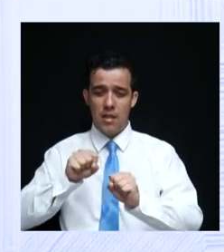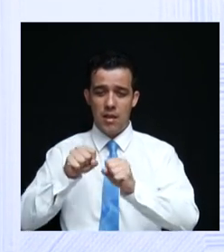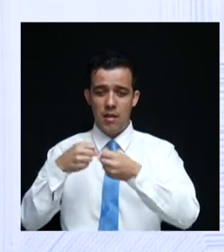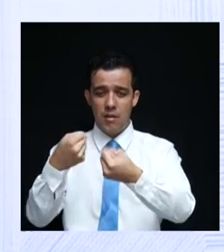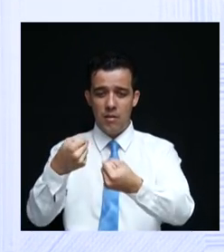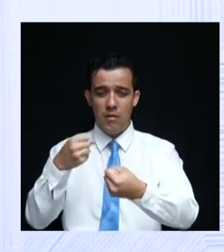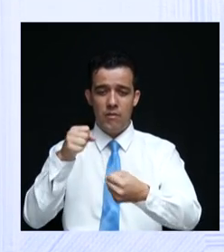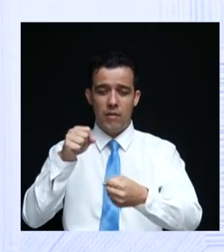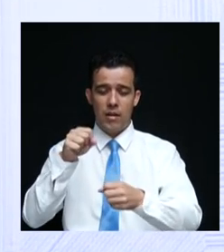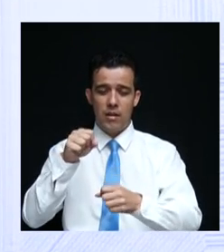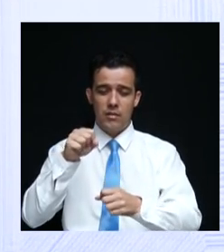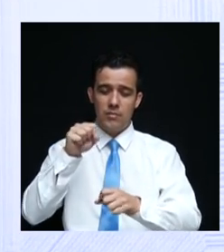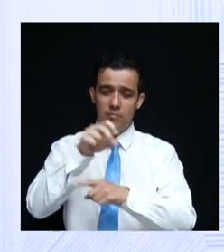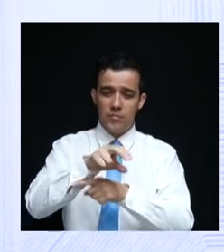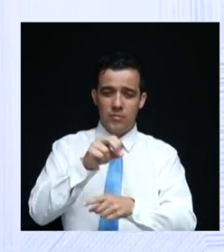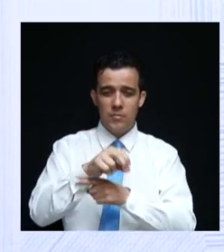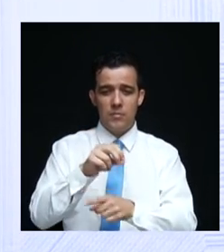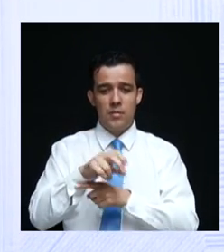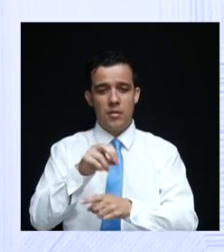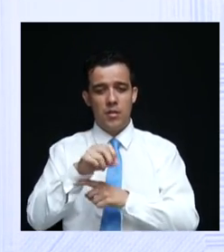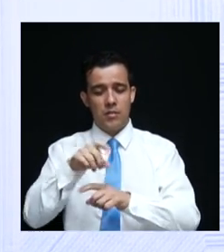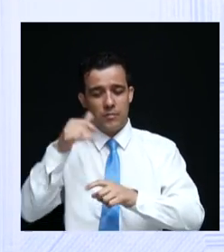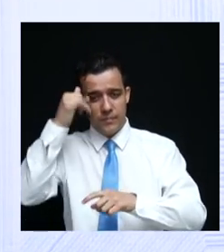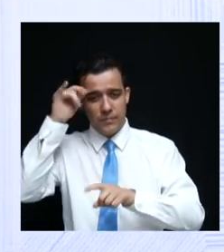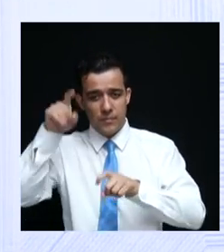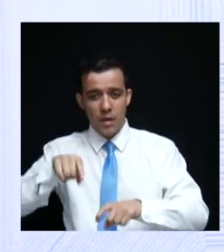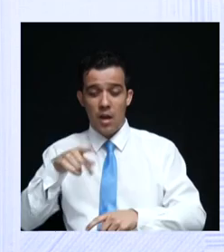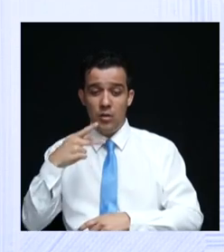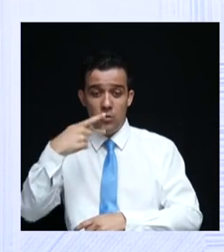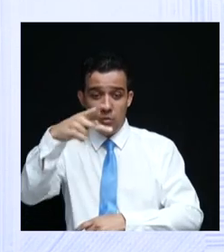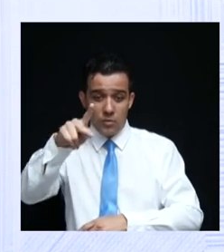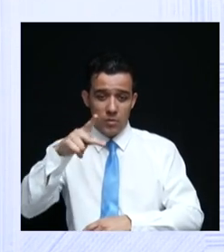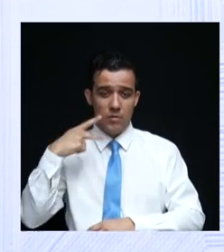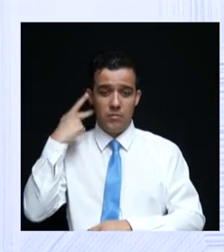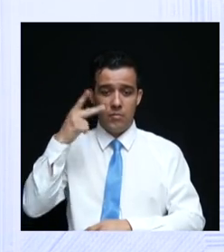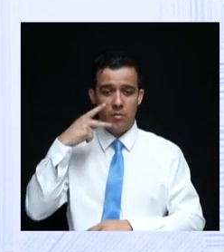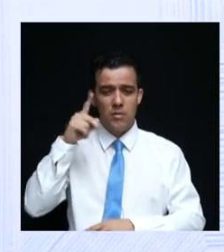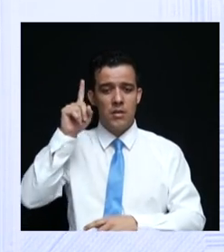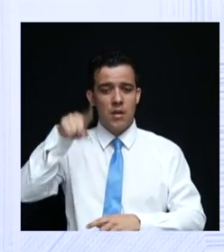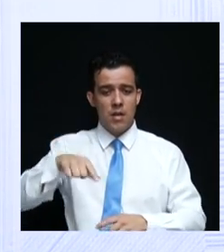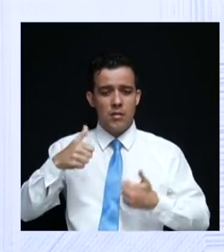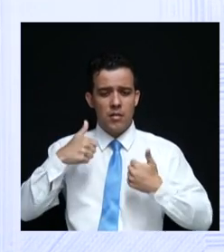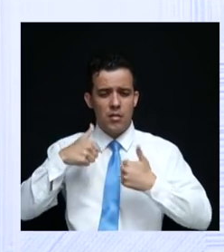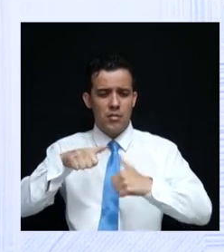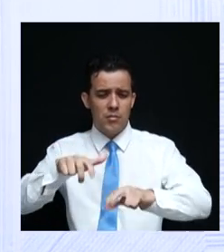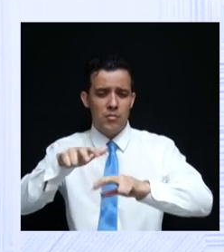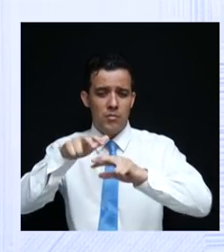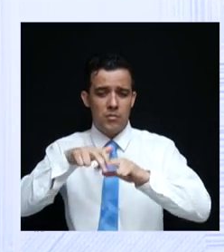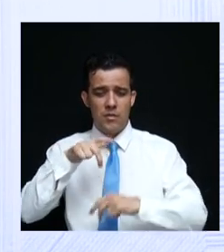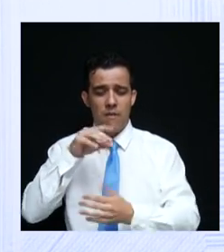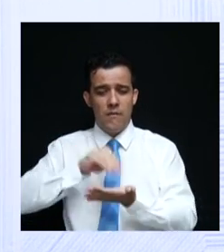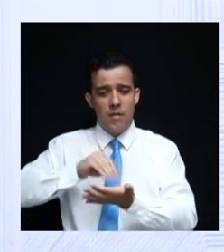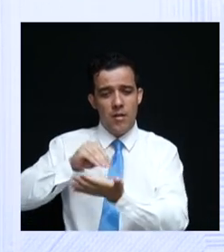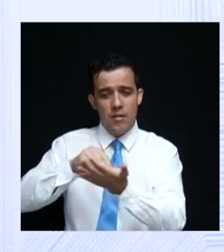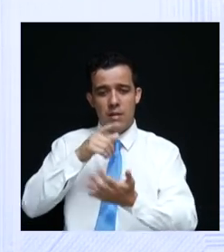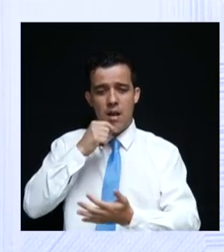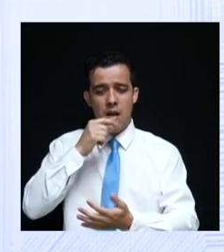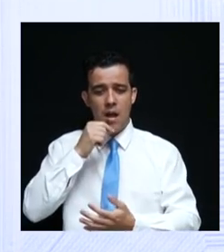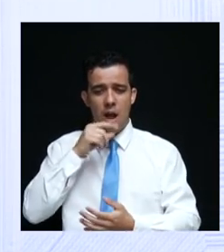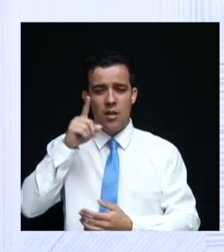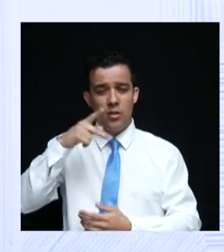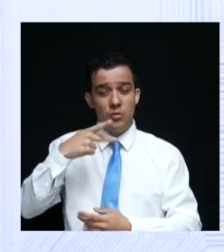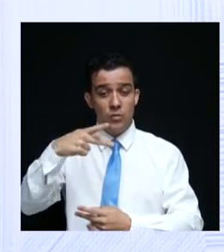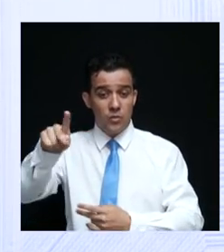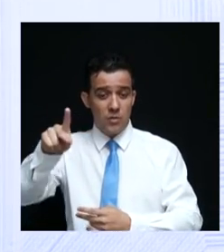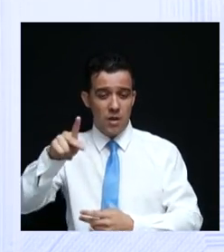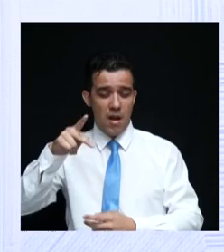Justamente, são as suas políticas as maiores causadoras da crise hídrica do Estado. Tenho certeza que as suas fazendas estão